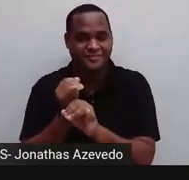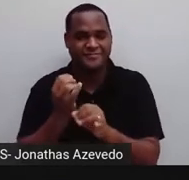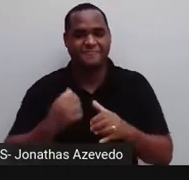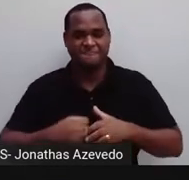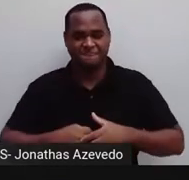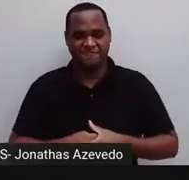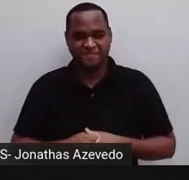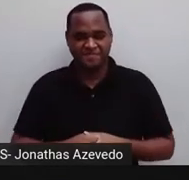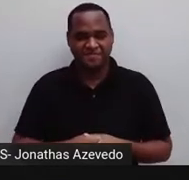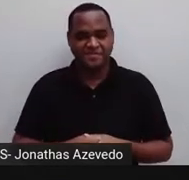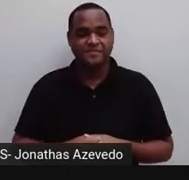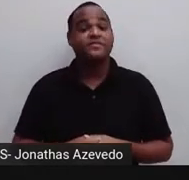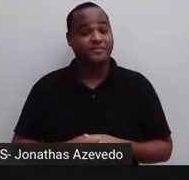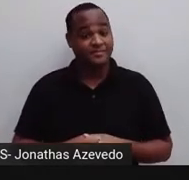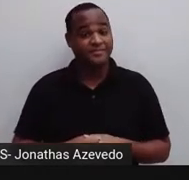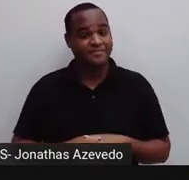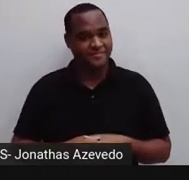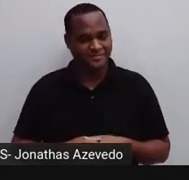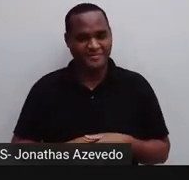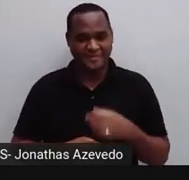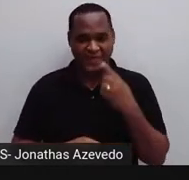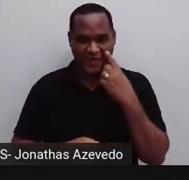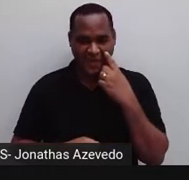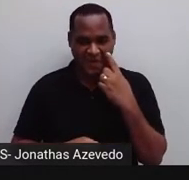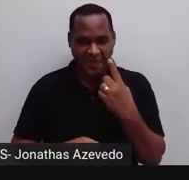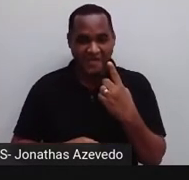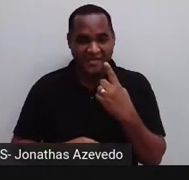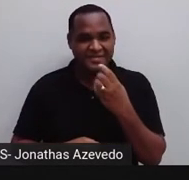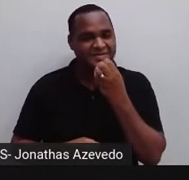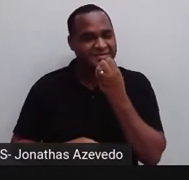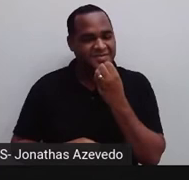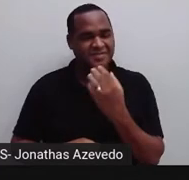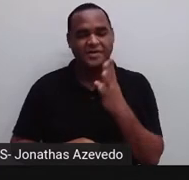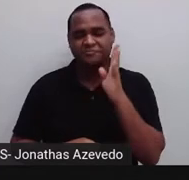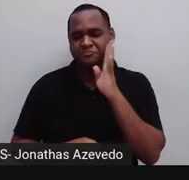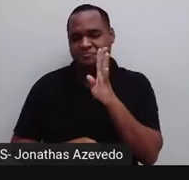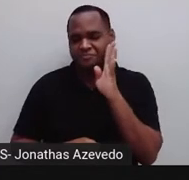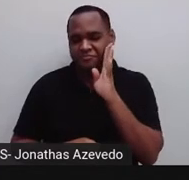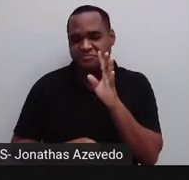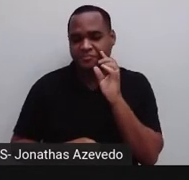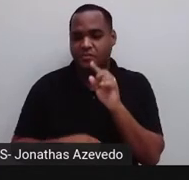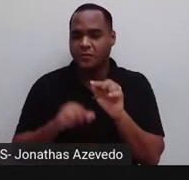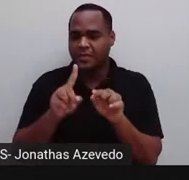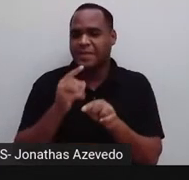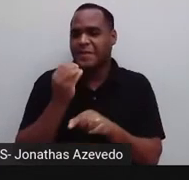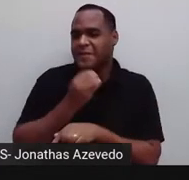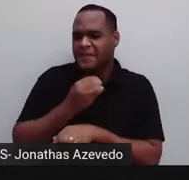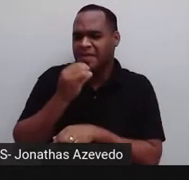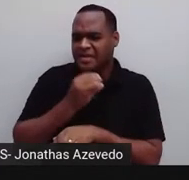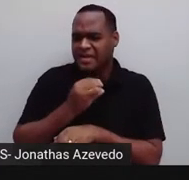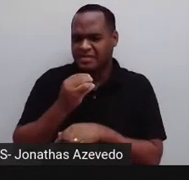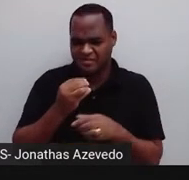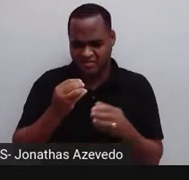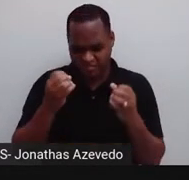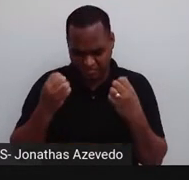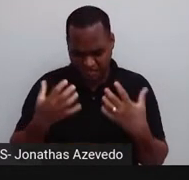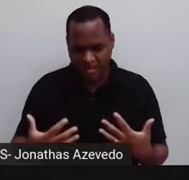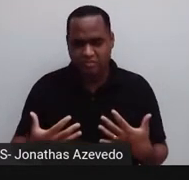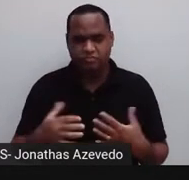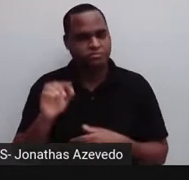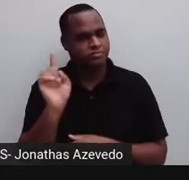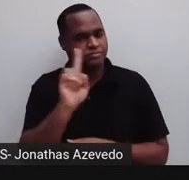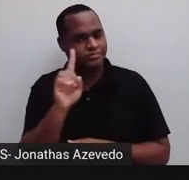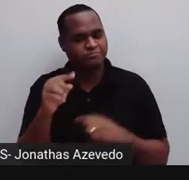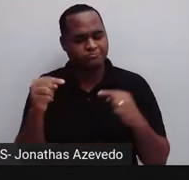internet. Então, olha só que bacana. Não perde essa oportunidade, tá bom? De daqui para